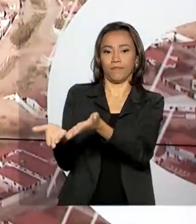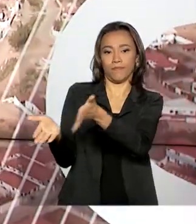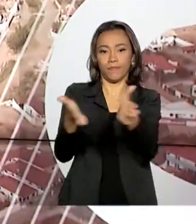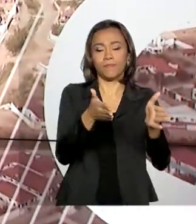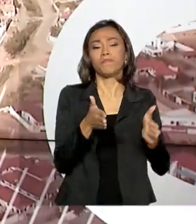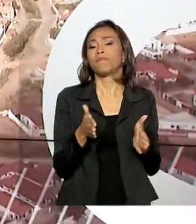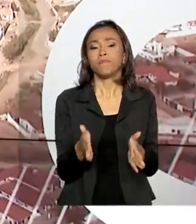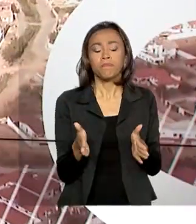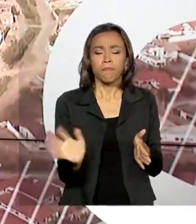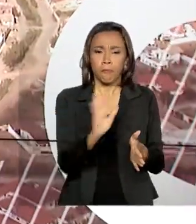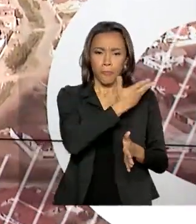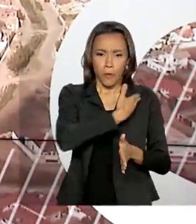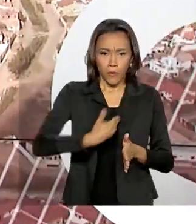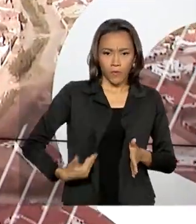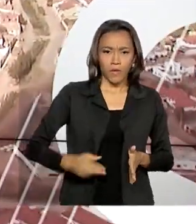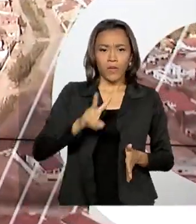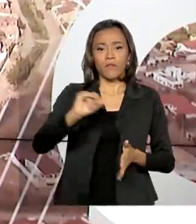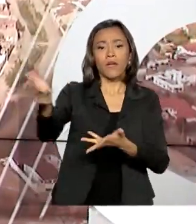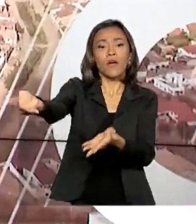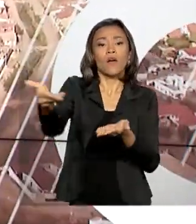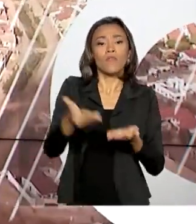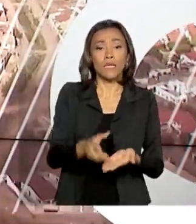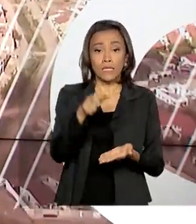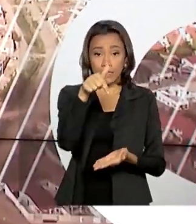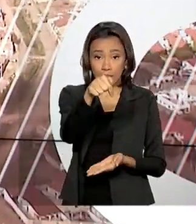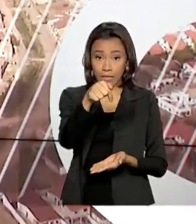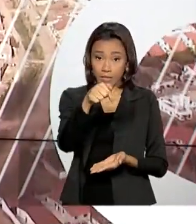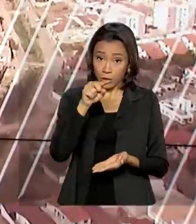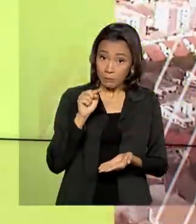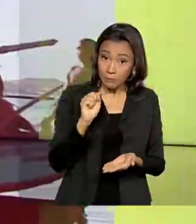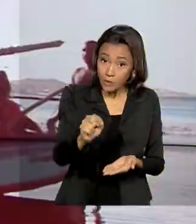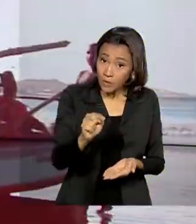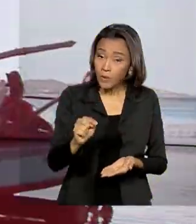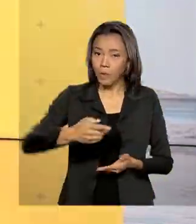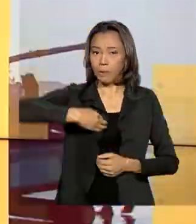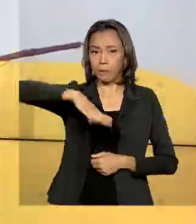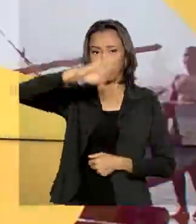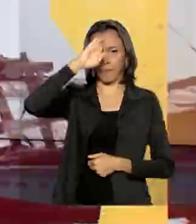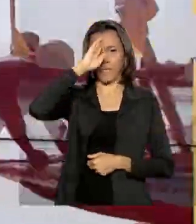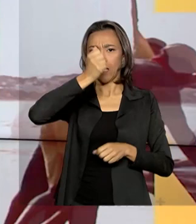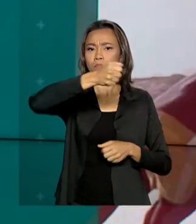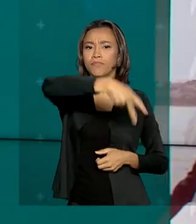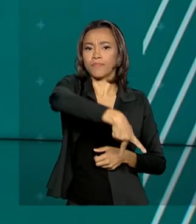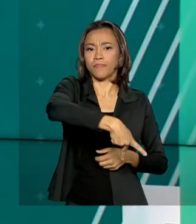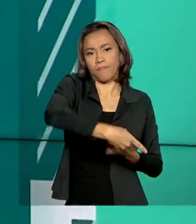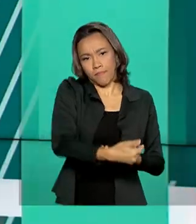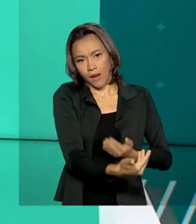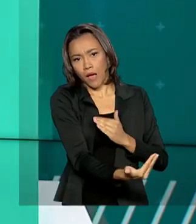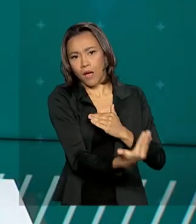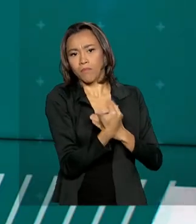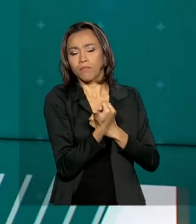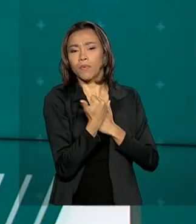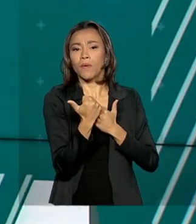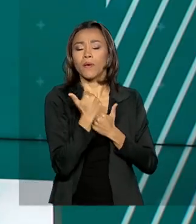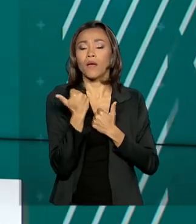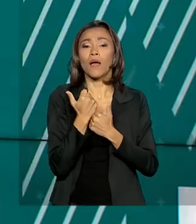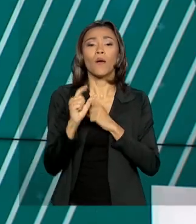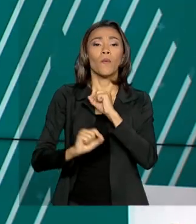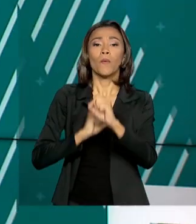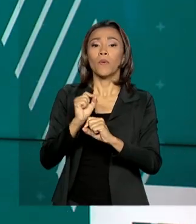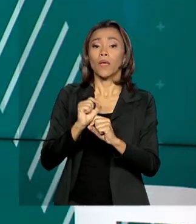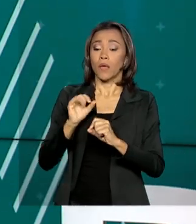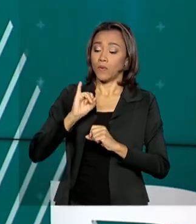E o governo vai convidar 7 mil militares da reserva para reforçar o atendimento nos postos do INSS